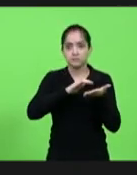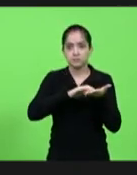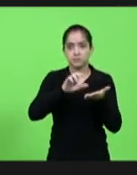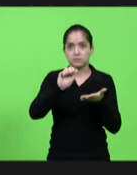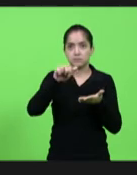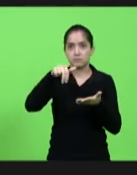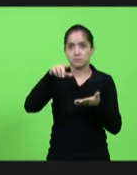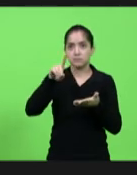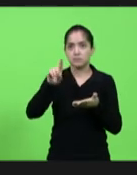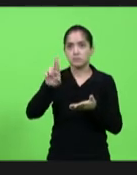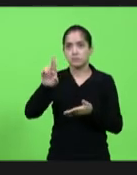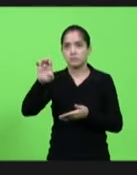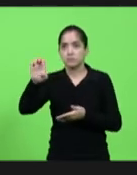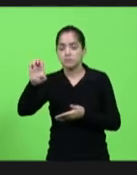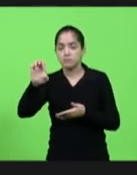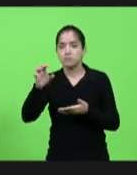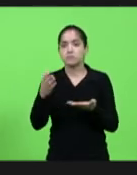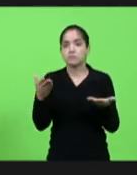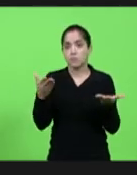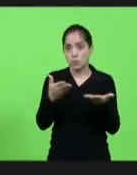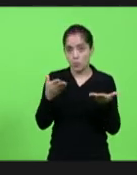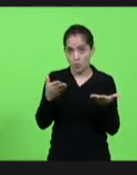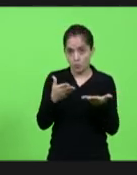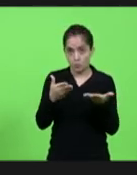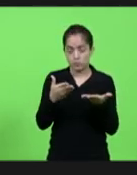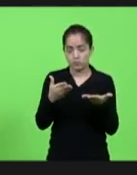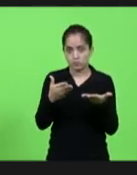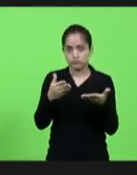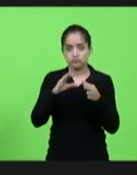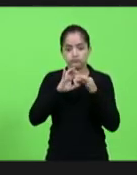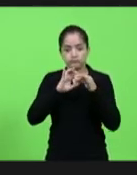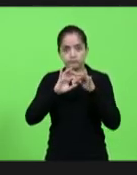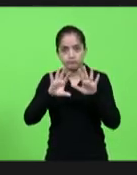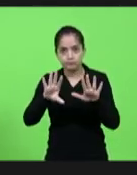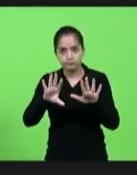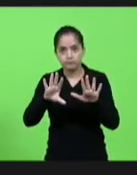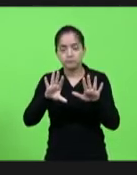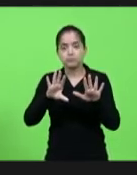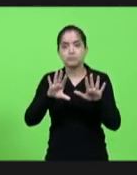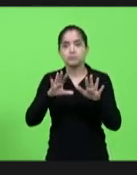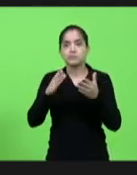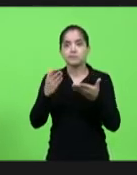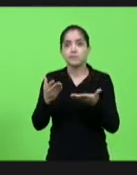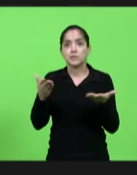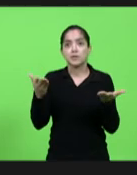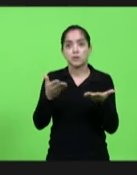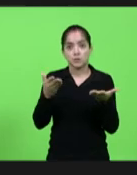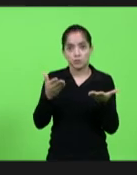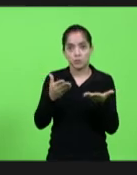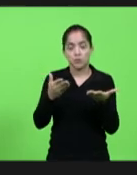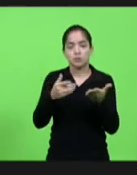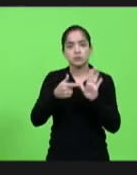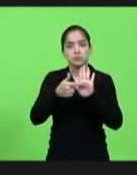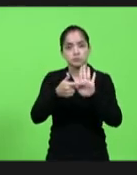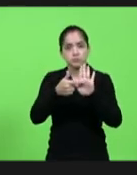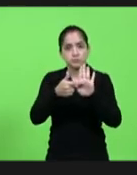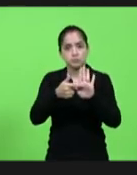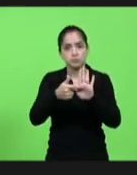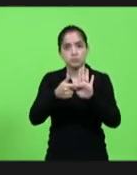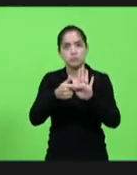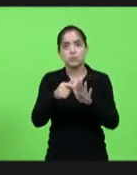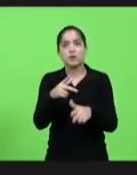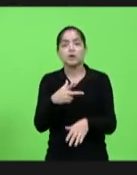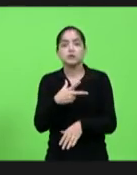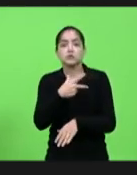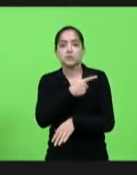Mota. Hoje será colocado em deliberação na CID. E hoje sai a nota técnica da vacinação dos